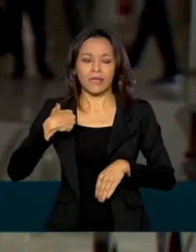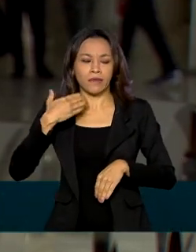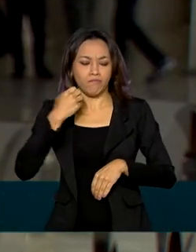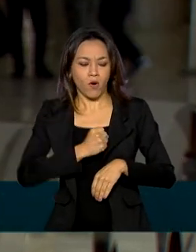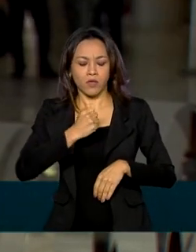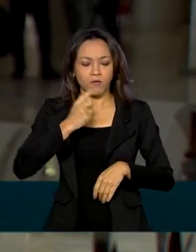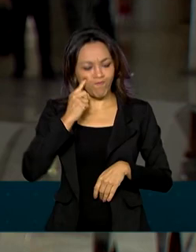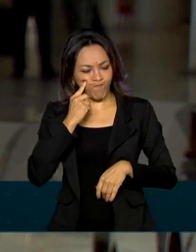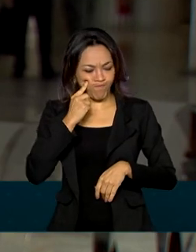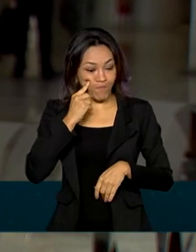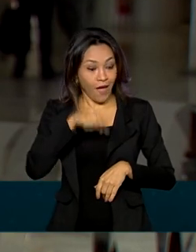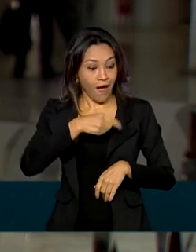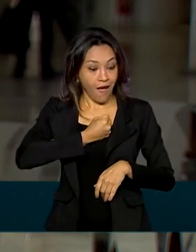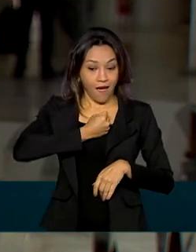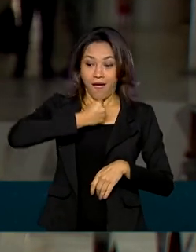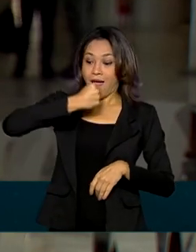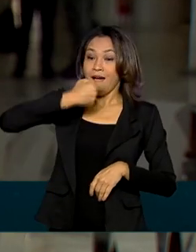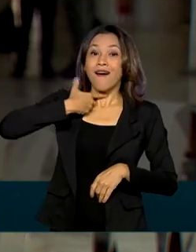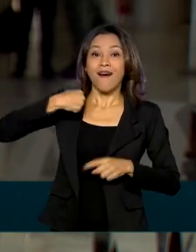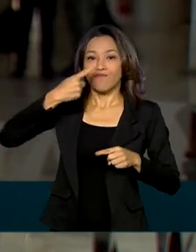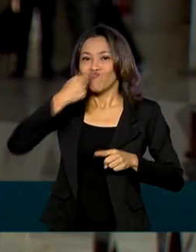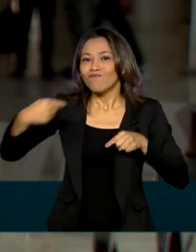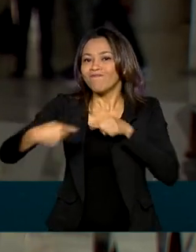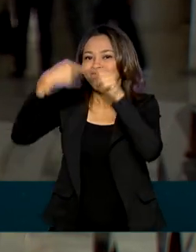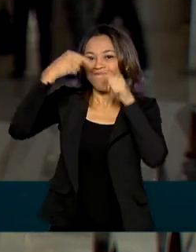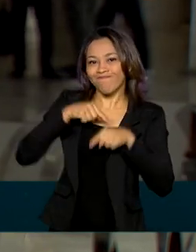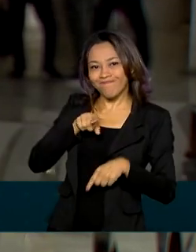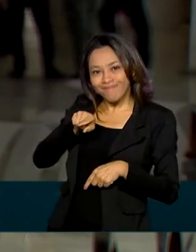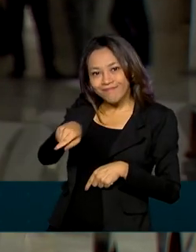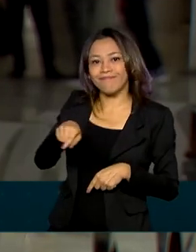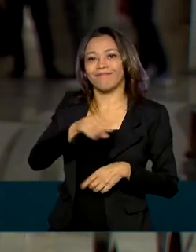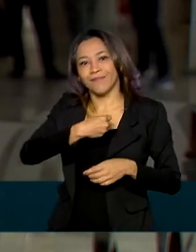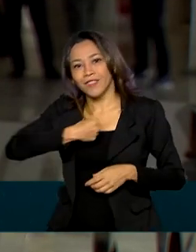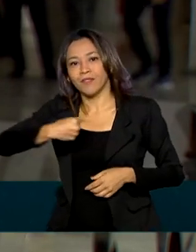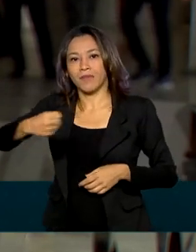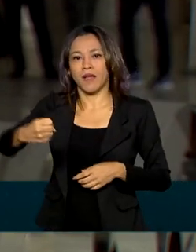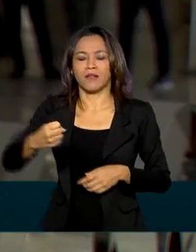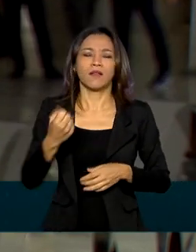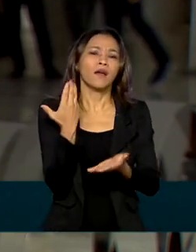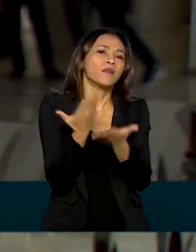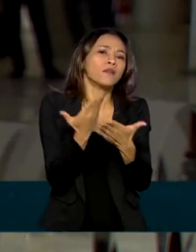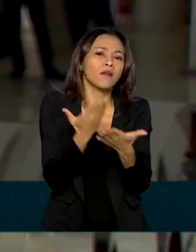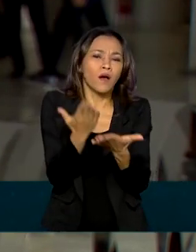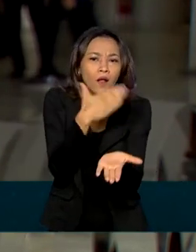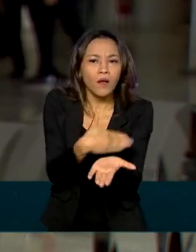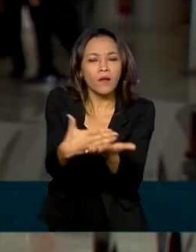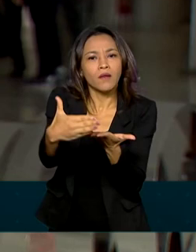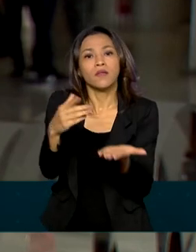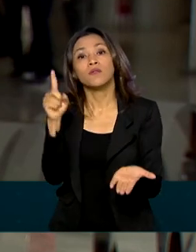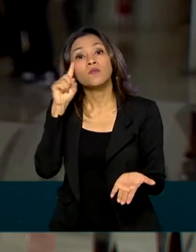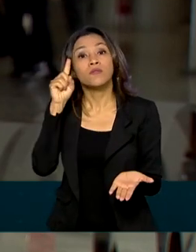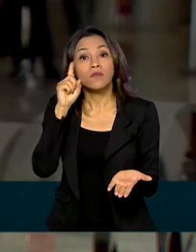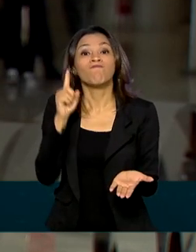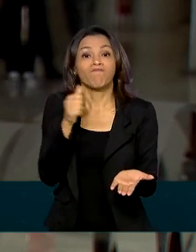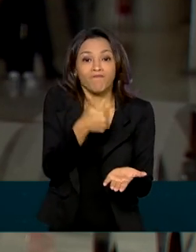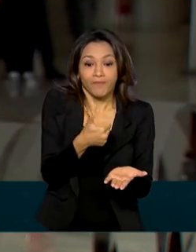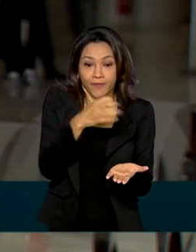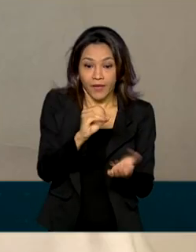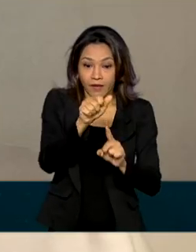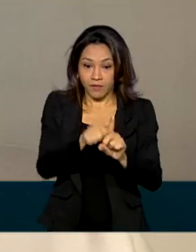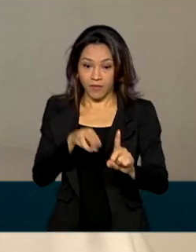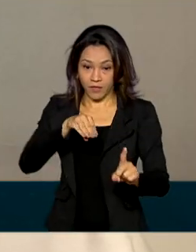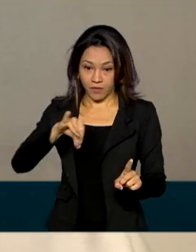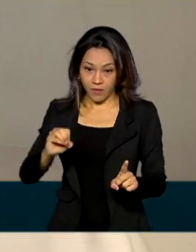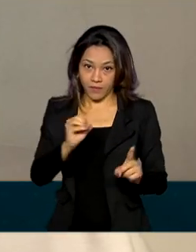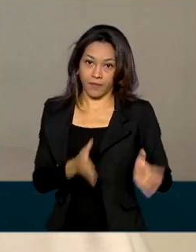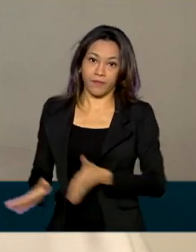direcionado à área que mais tenha interesse. As aulas estão previstas para começar no dia 10 de maio.